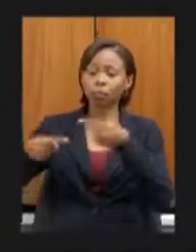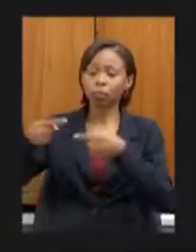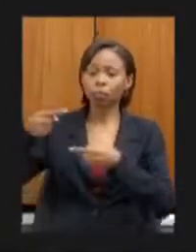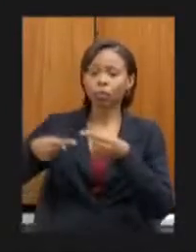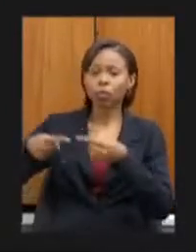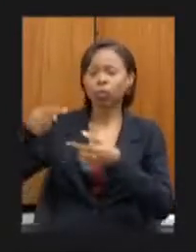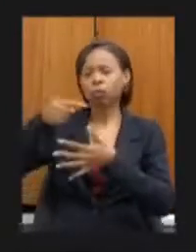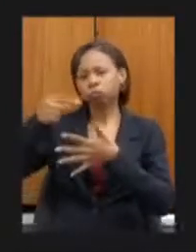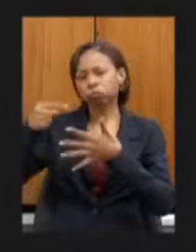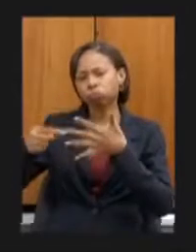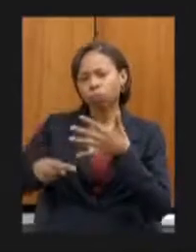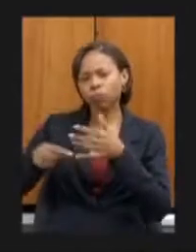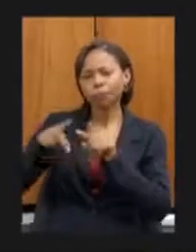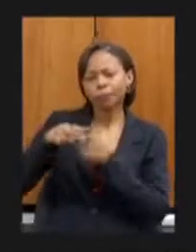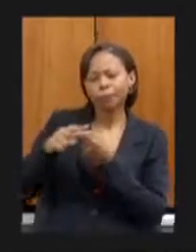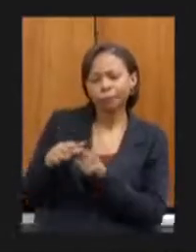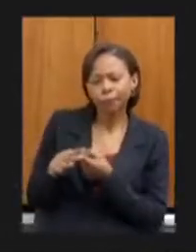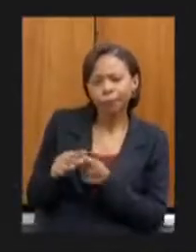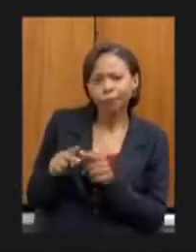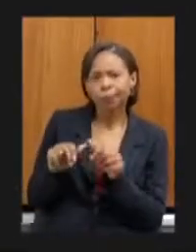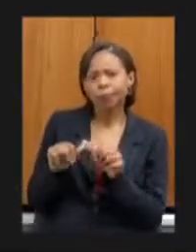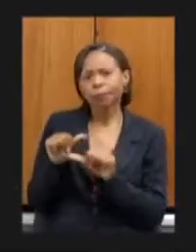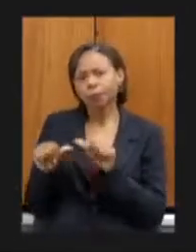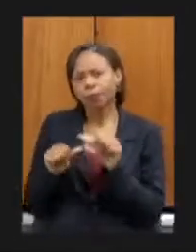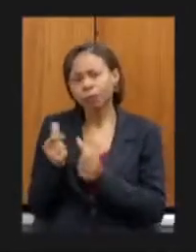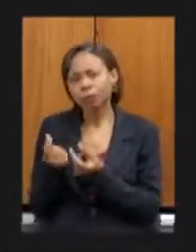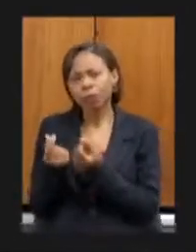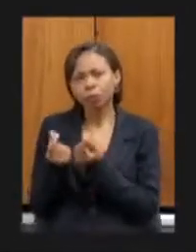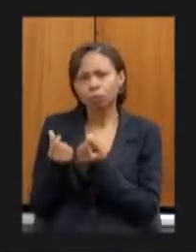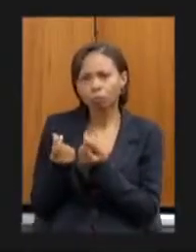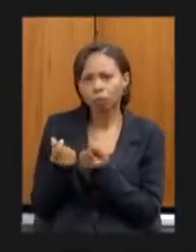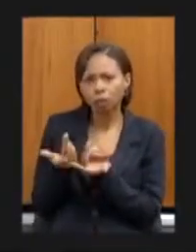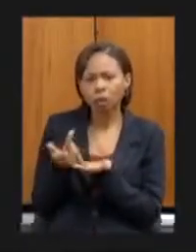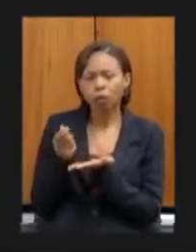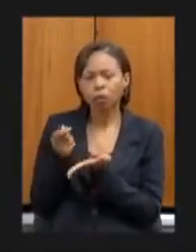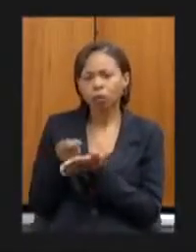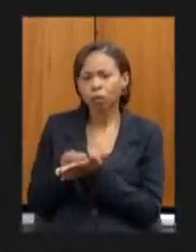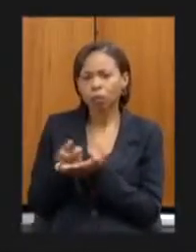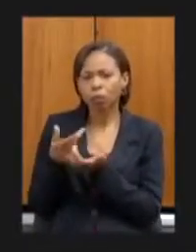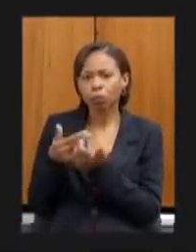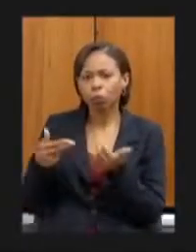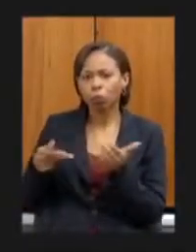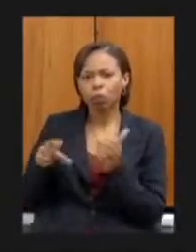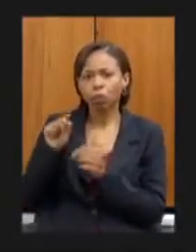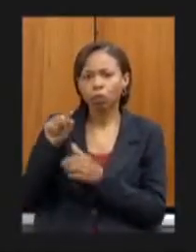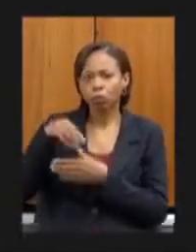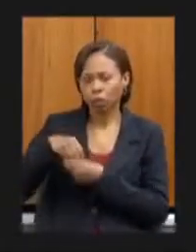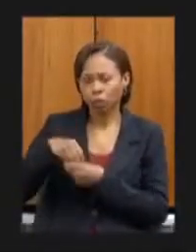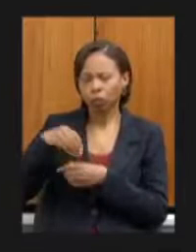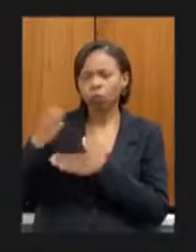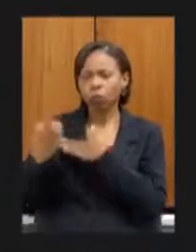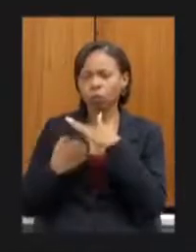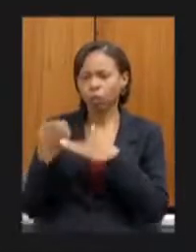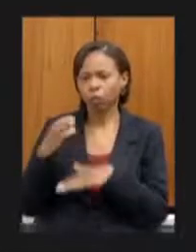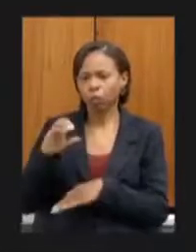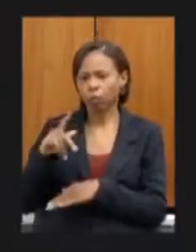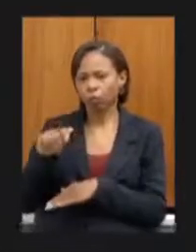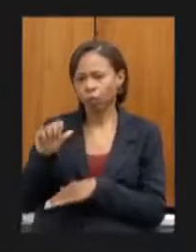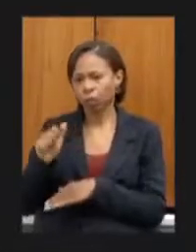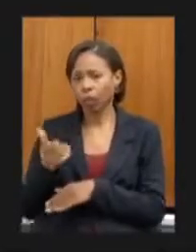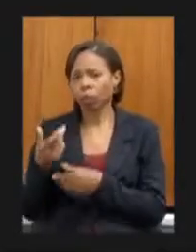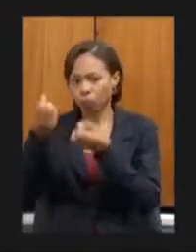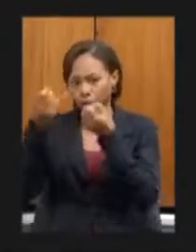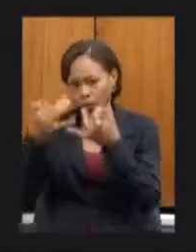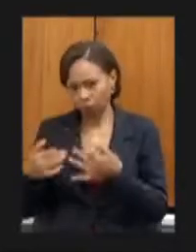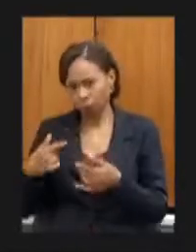os reajustes e para o equilíbrio econo-financeiro da Copasa então eu justifico o meu atraso para